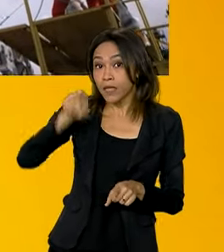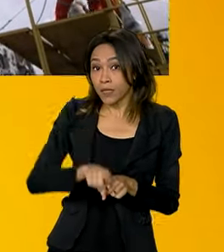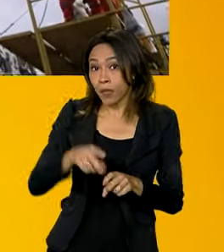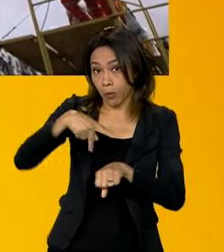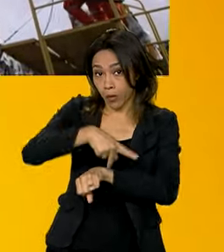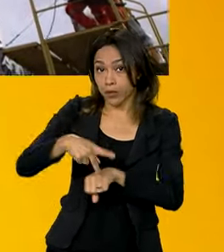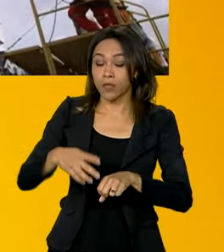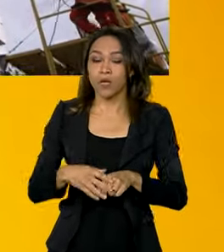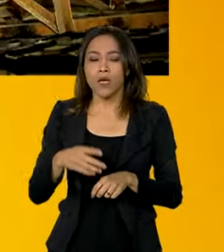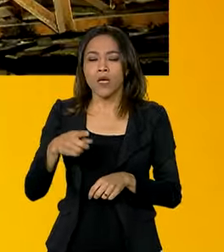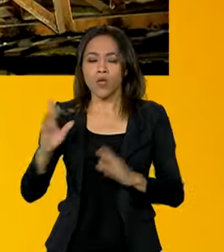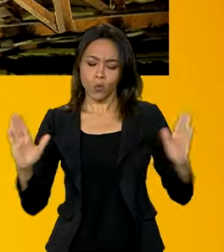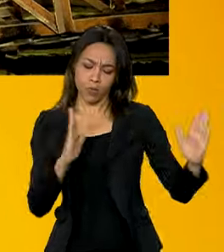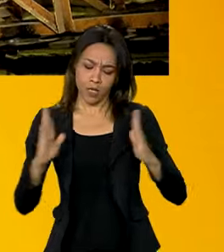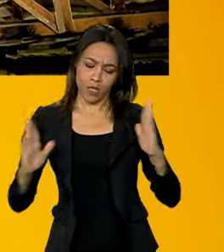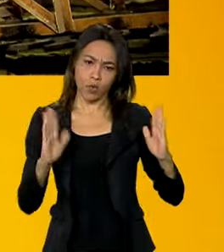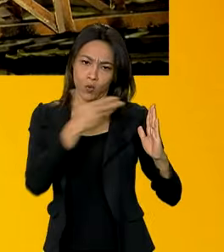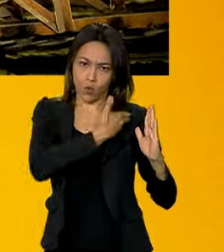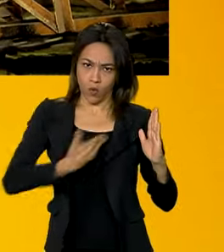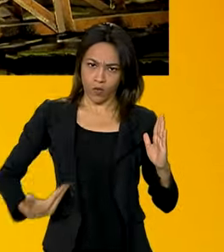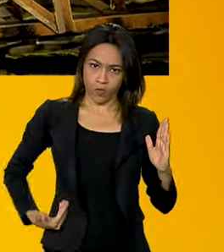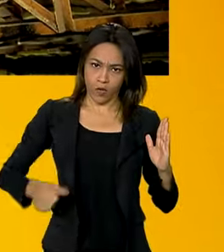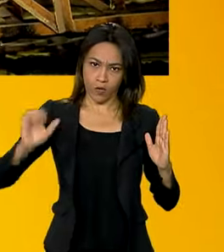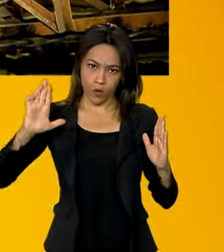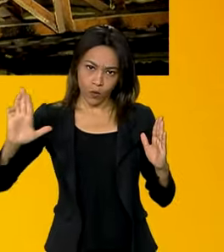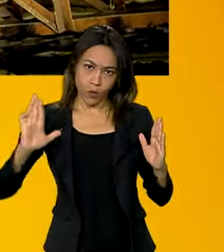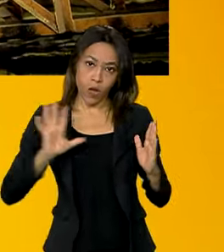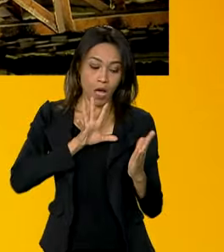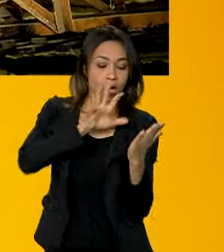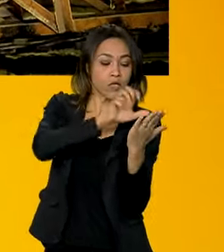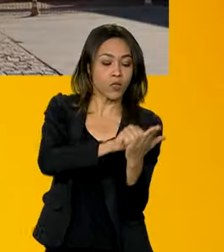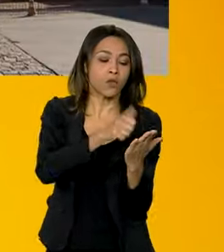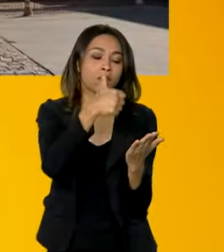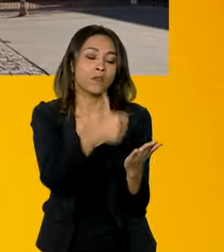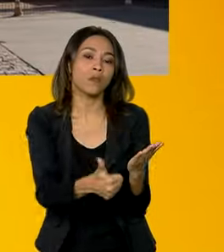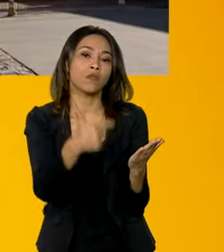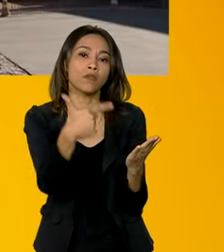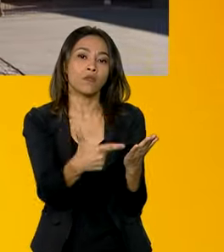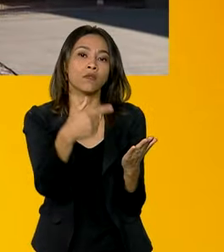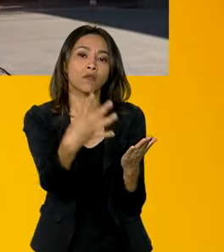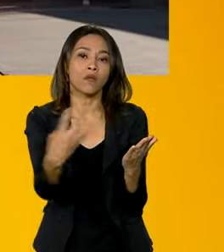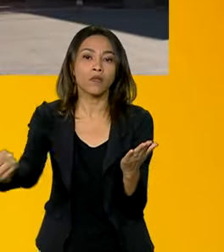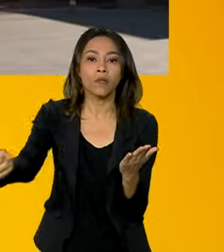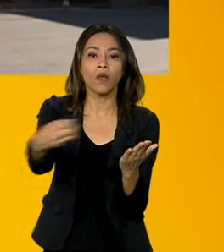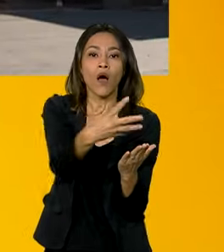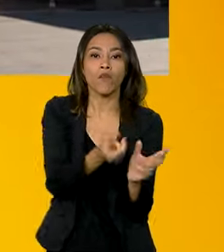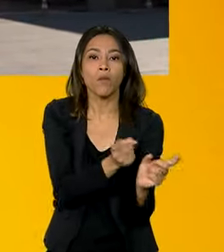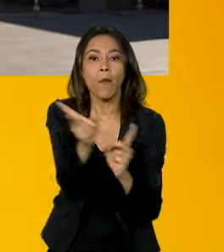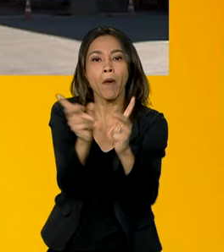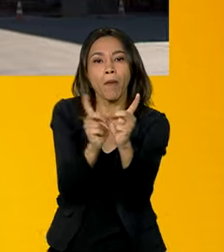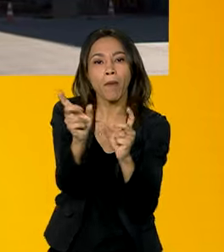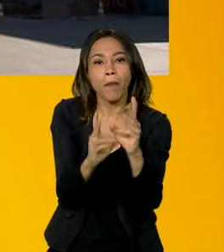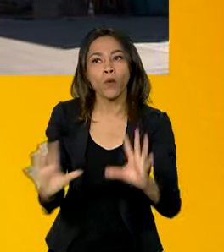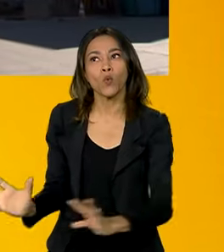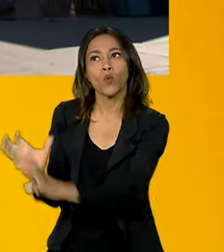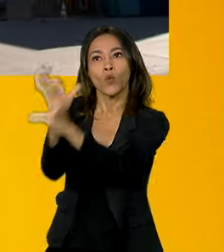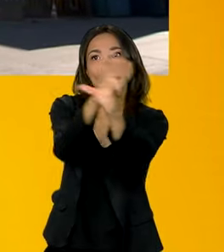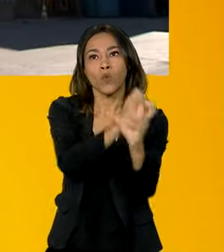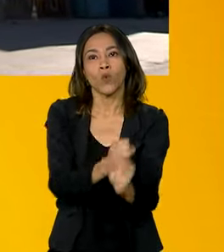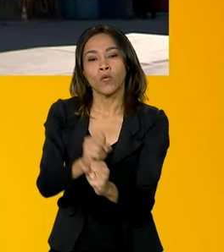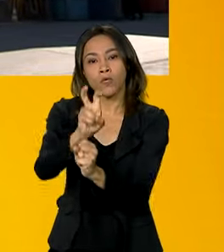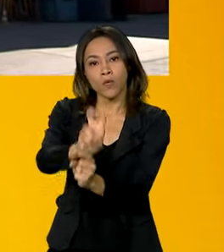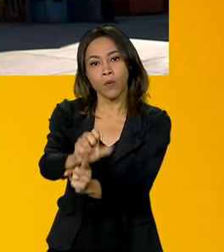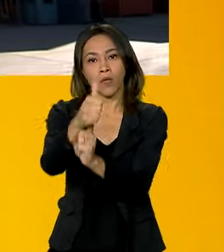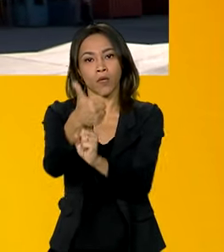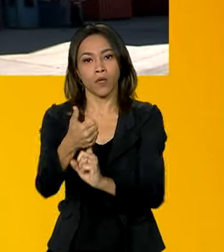presidente Lula, o país registrou a abertura de 124 novos mercados com 51 países. O